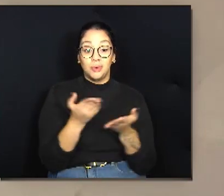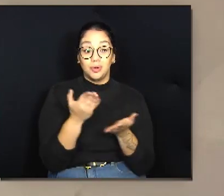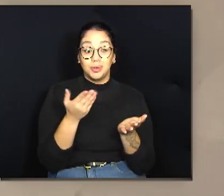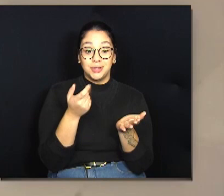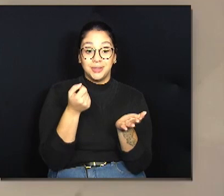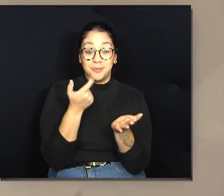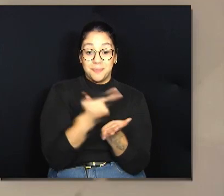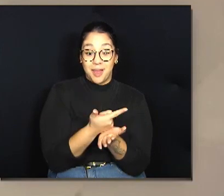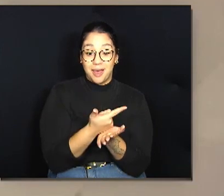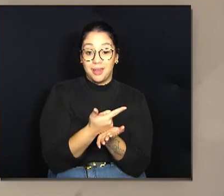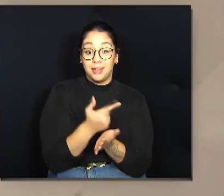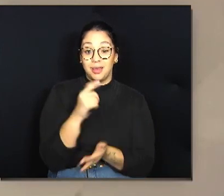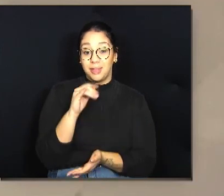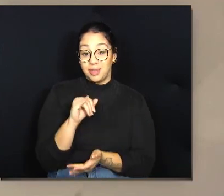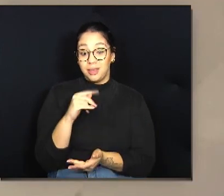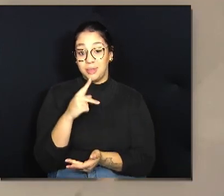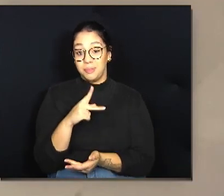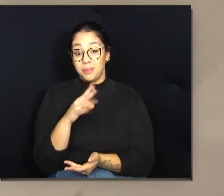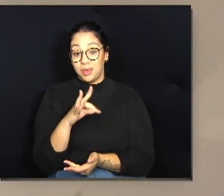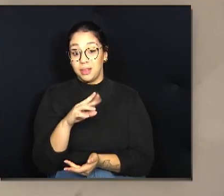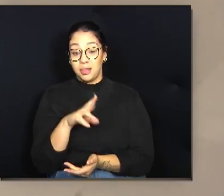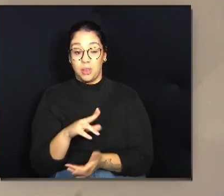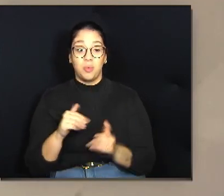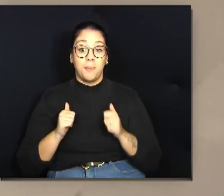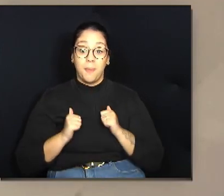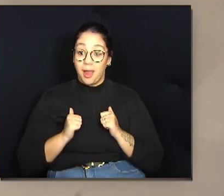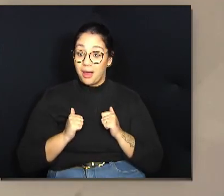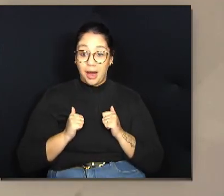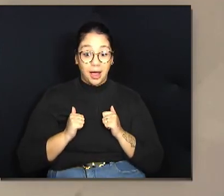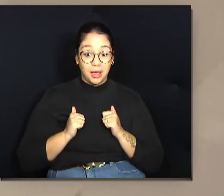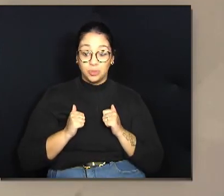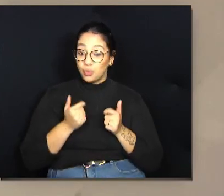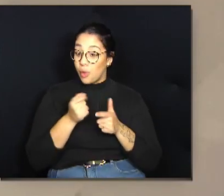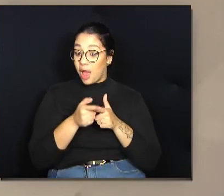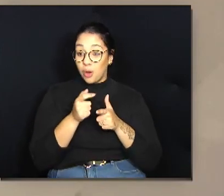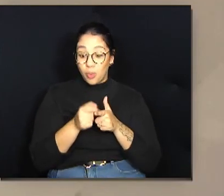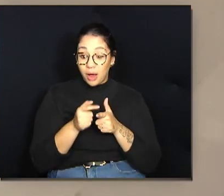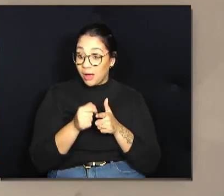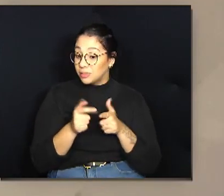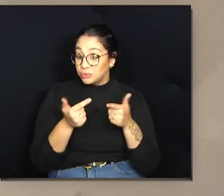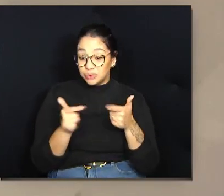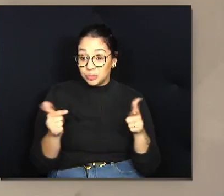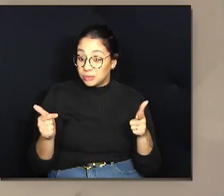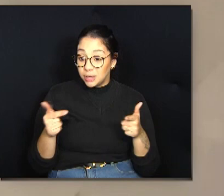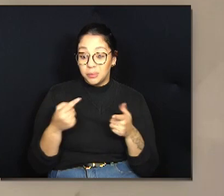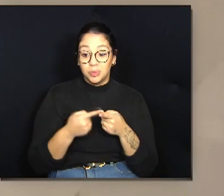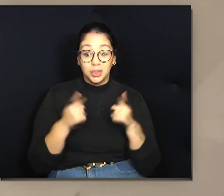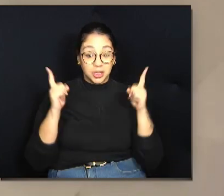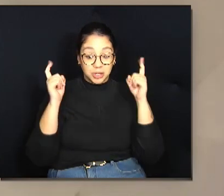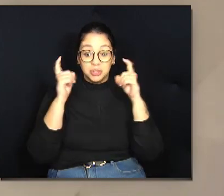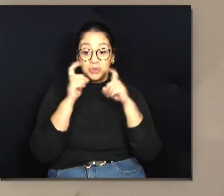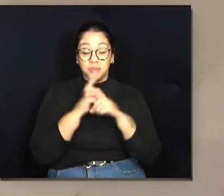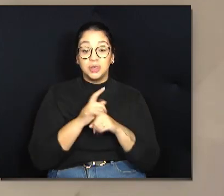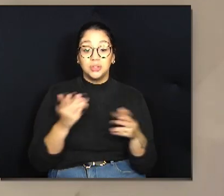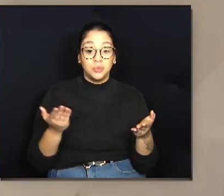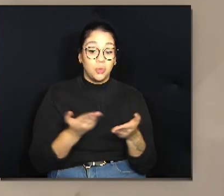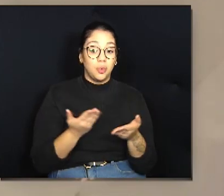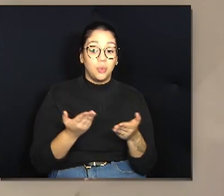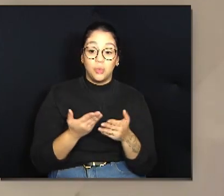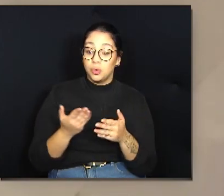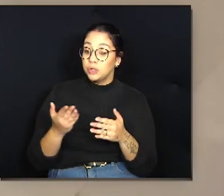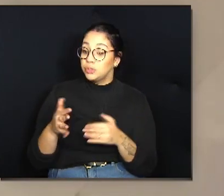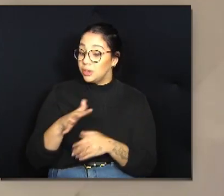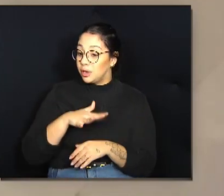o IPTU de um barracão que está parado, não está alugado, porque está difícil a situação no mercado, trazer